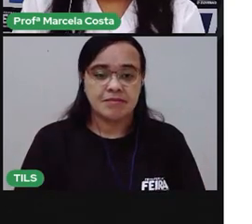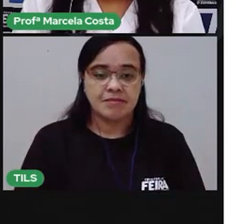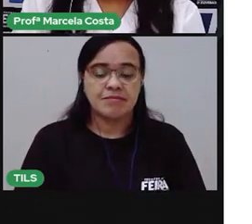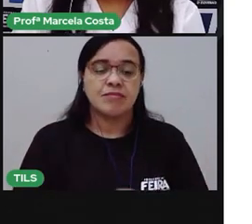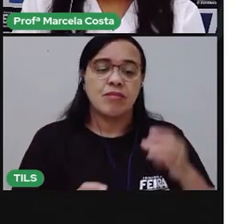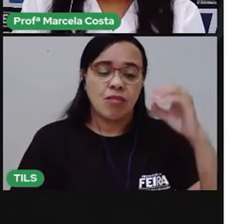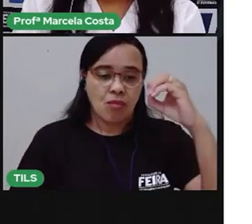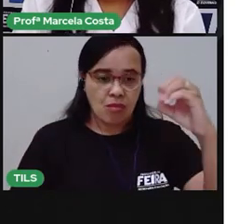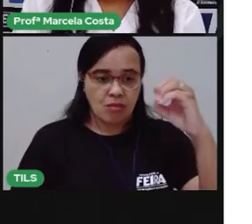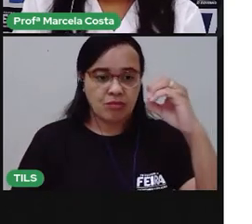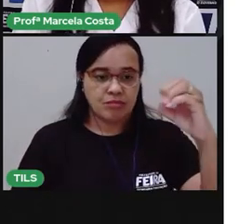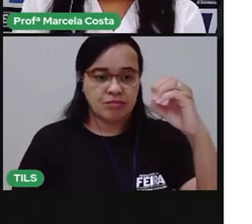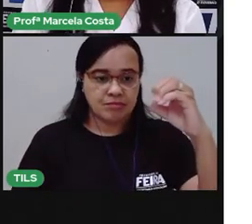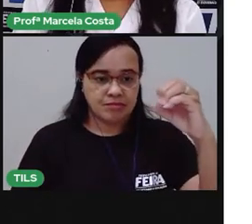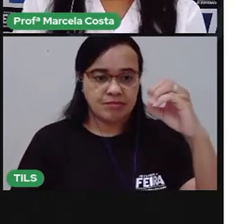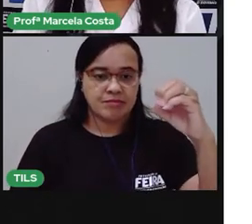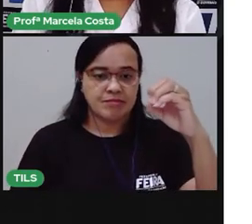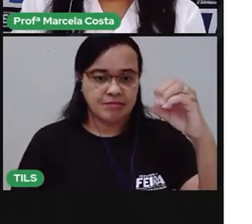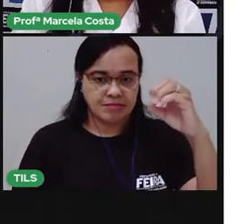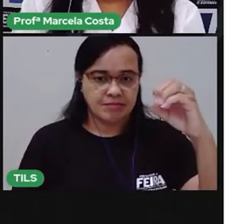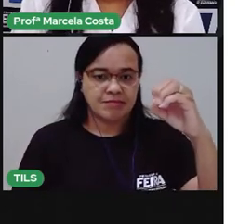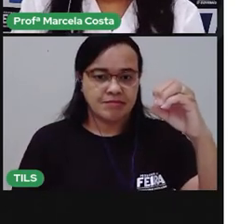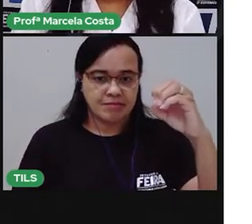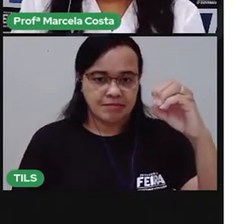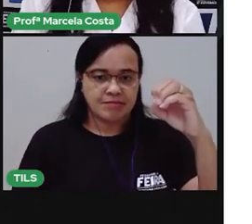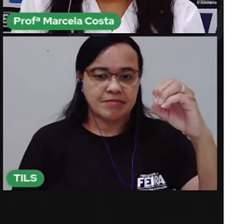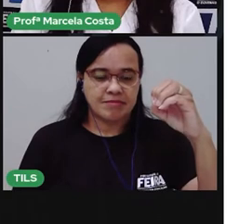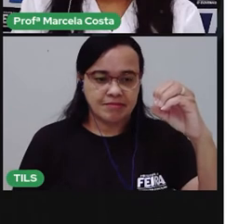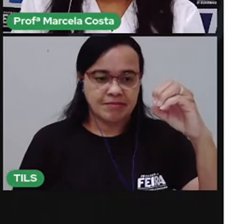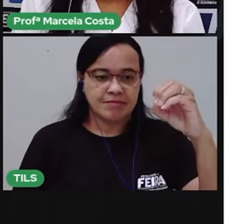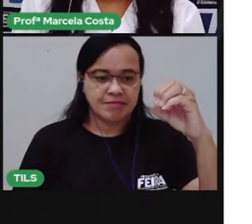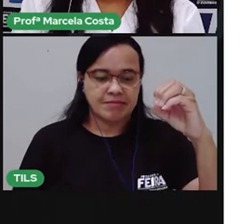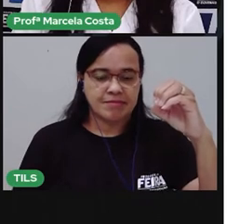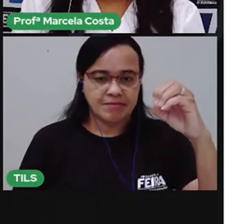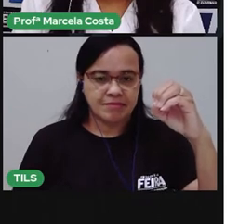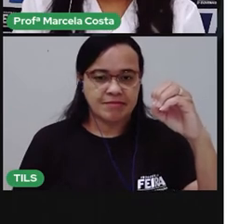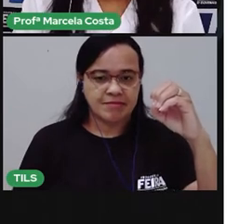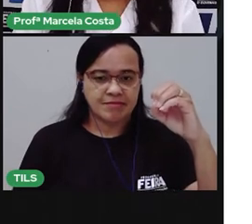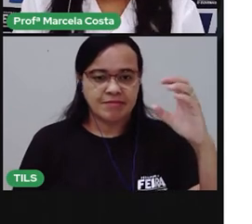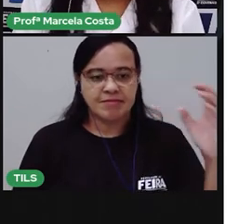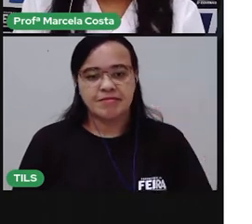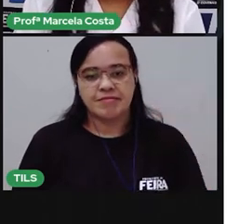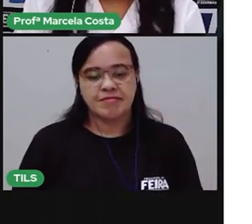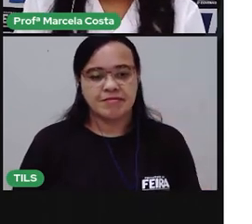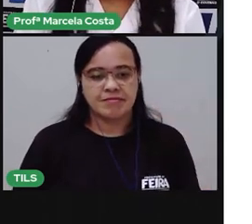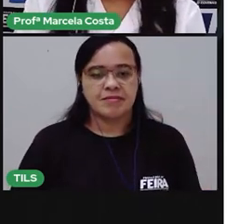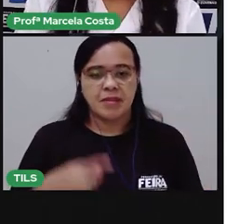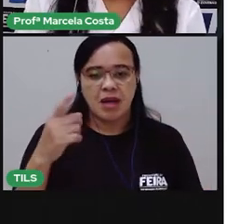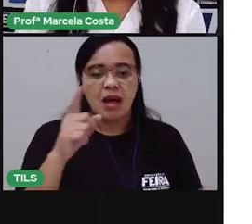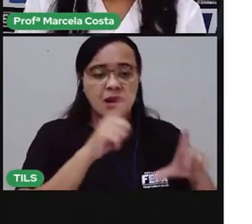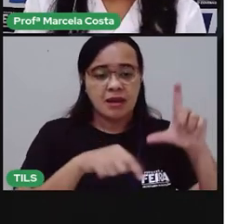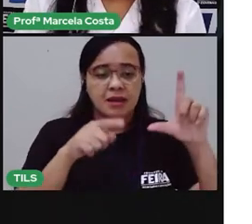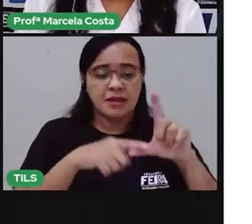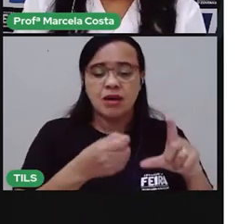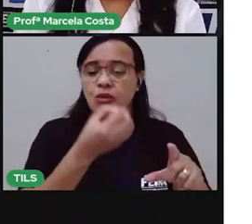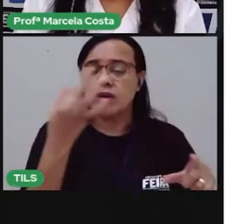Ó. Coloca ela aqui. Vamos contar quantas letras tem.